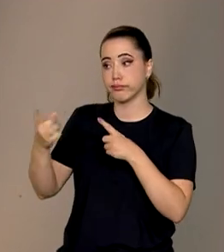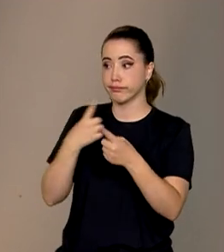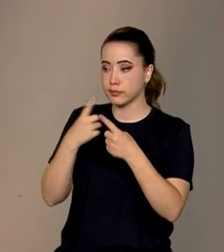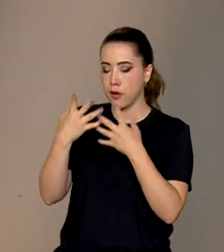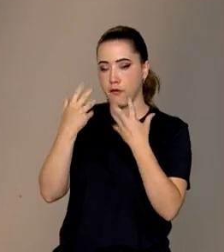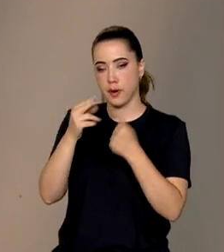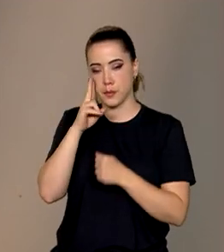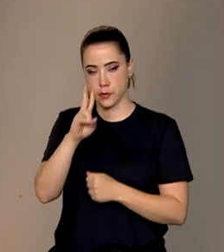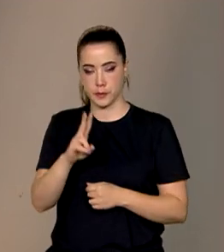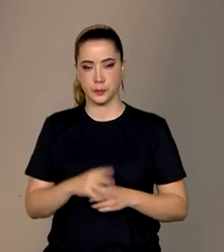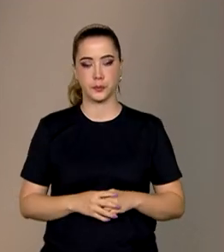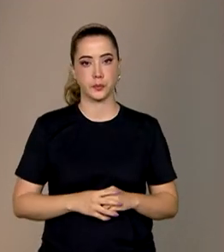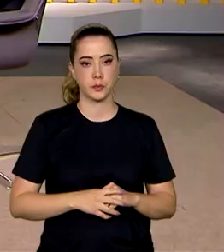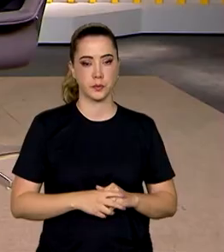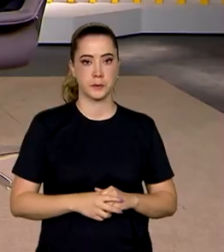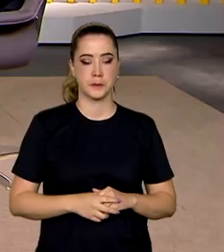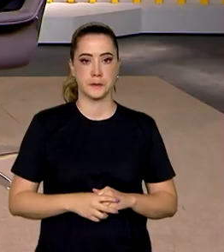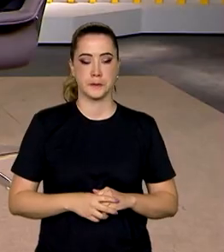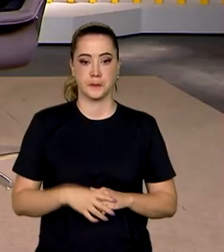Confira aí a entrevista.